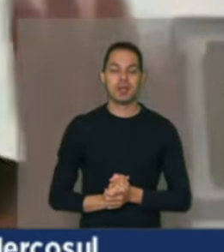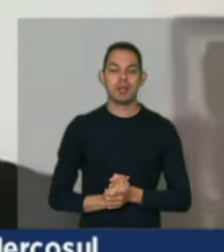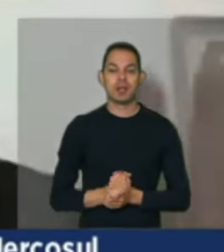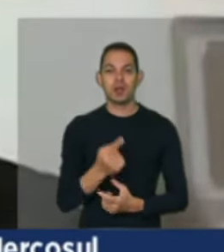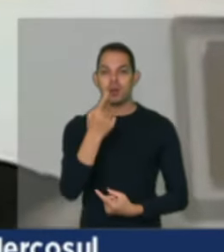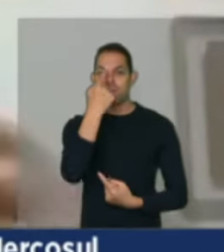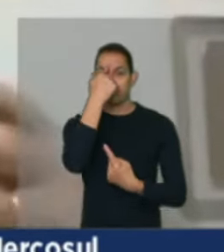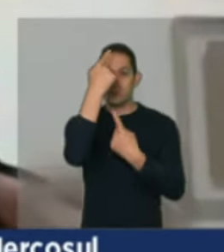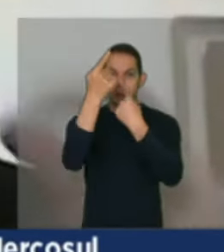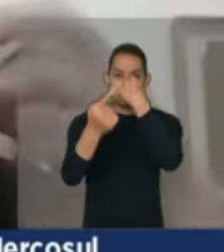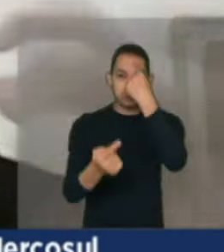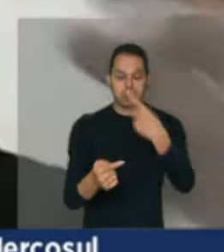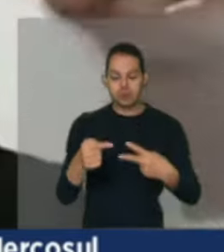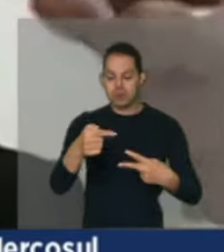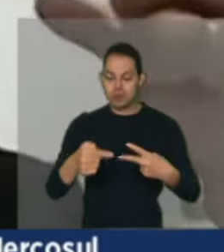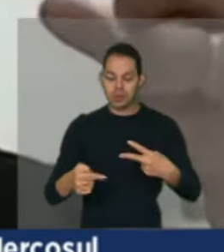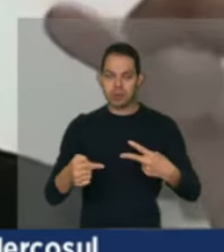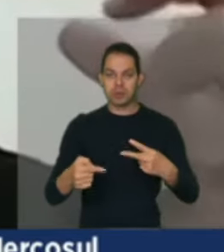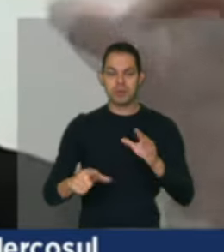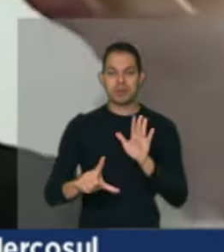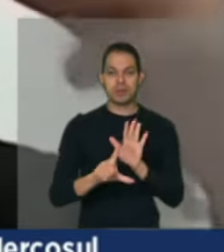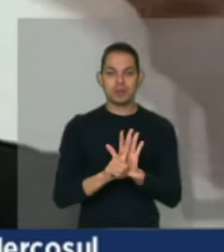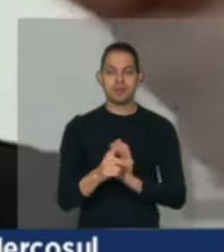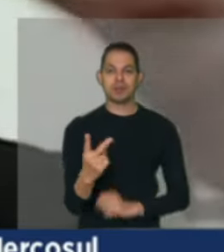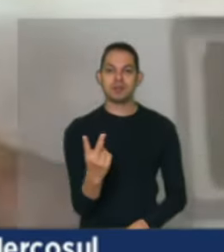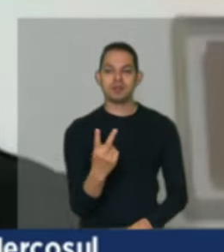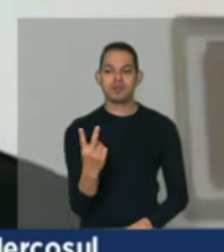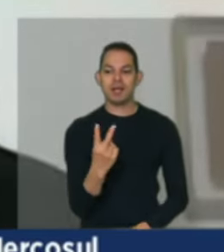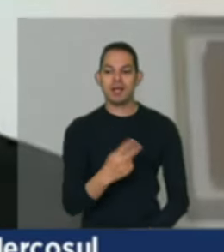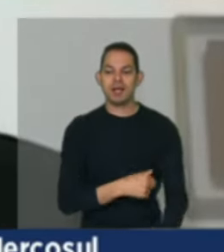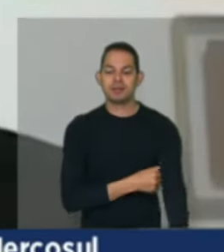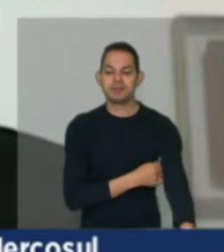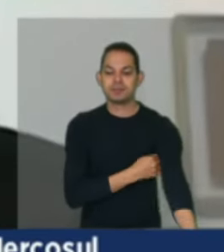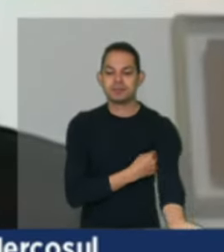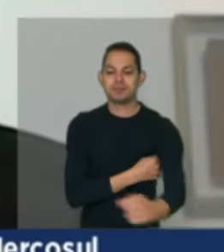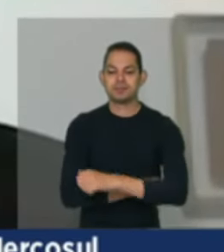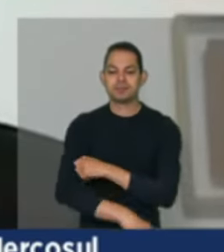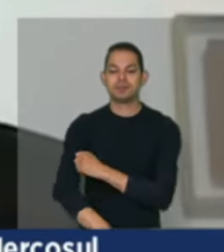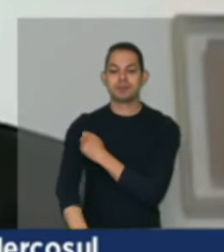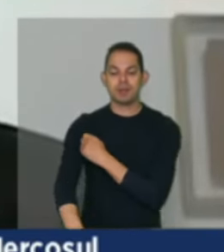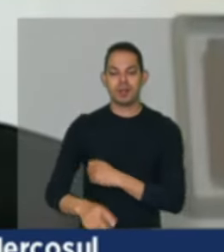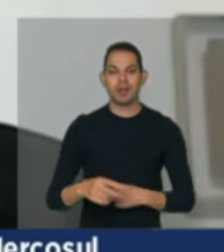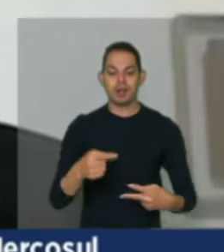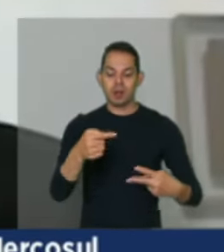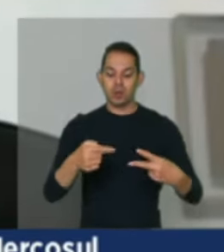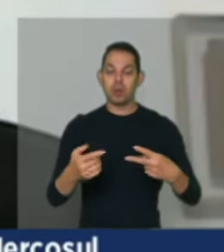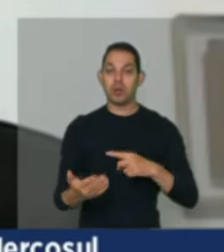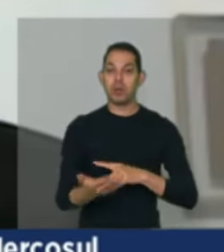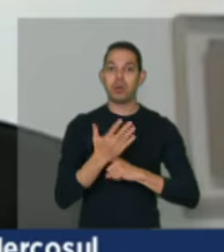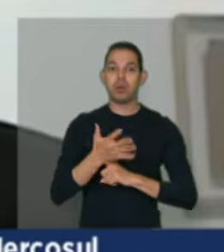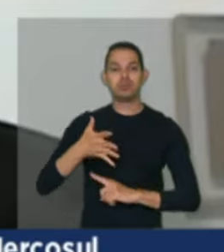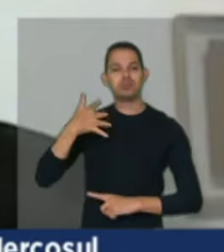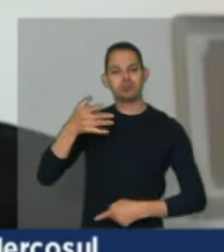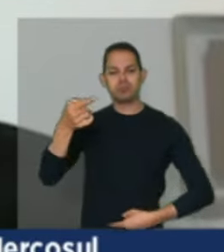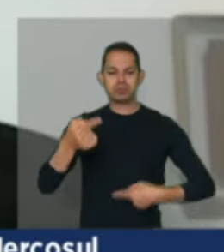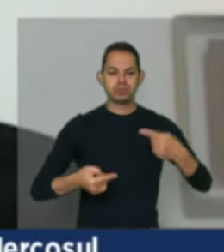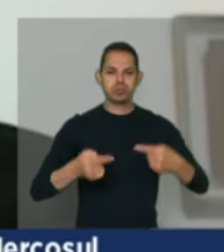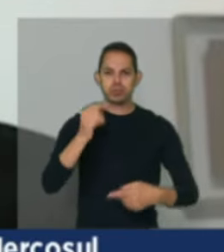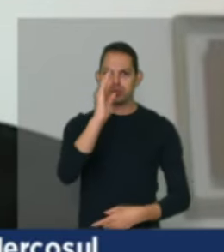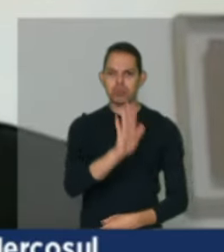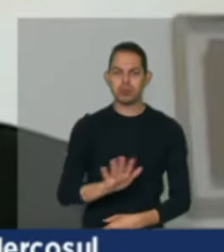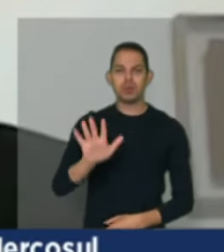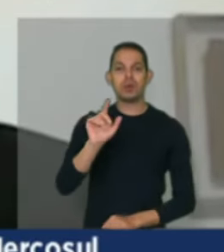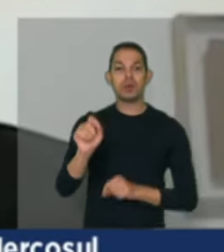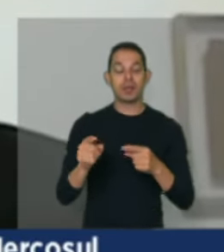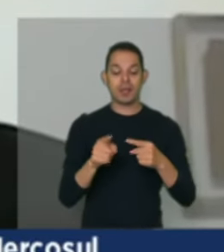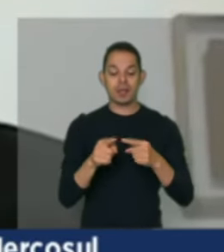de lei que nos permitem fazer estes grandes debates nacionais, que foi a lei da